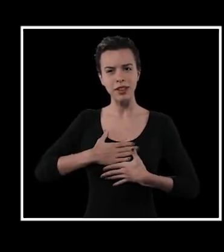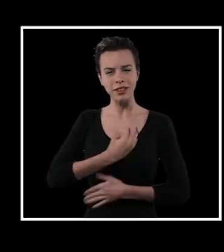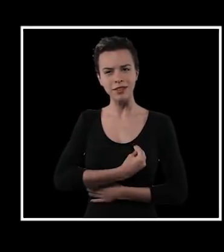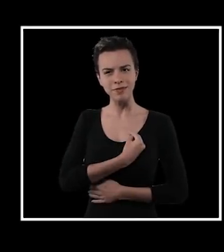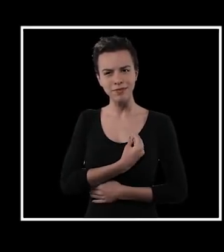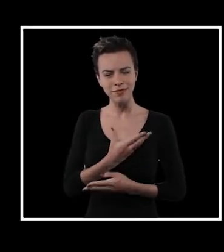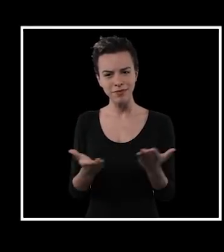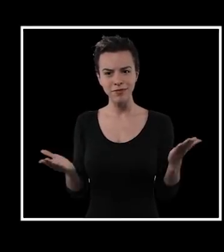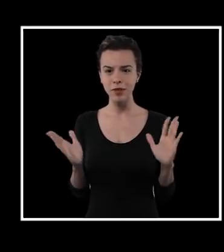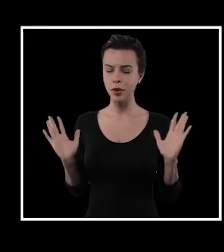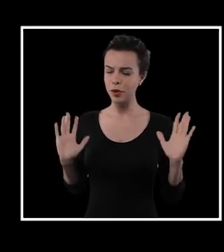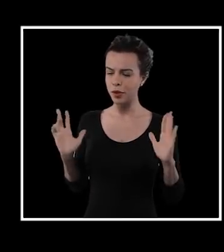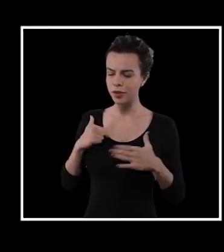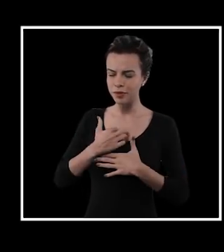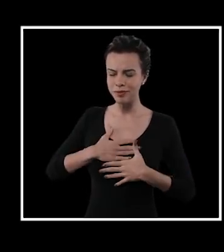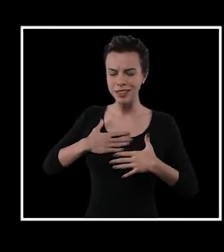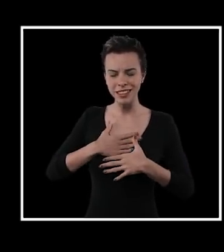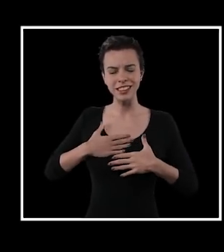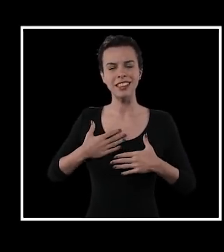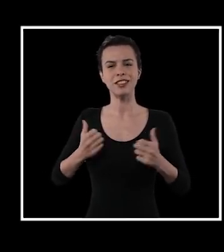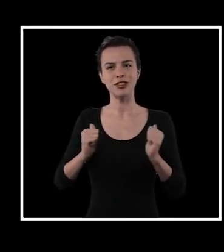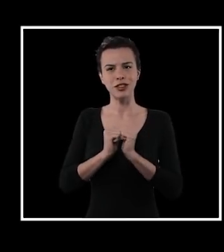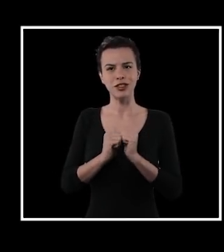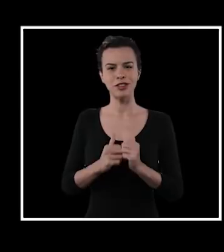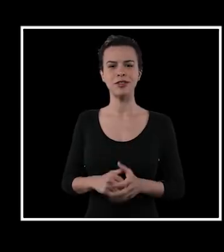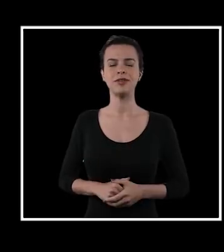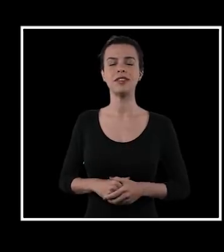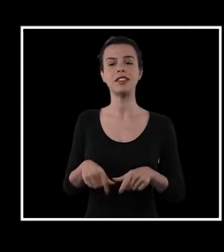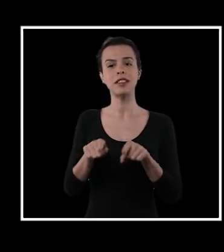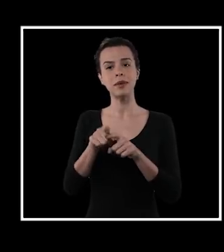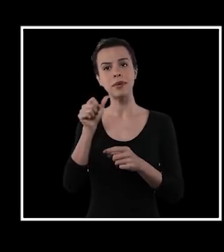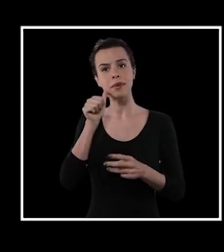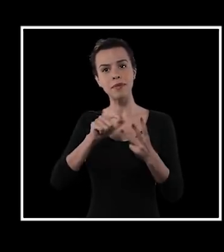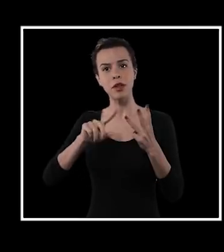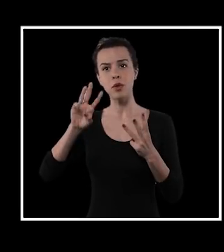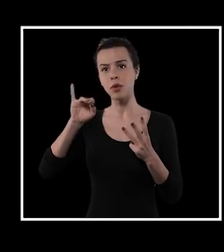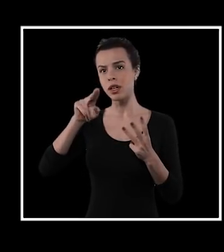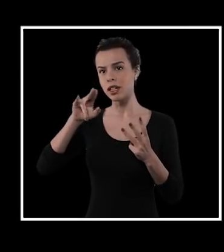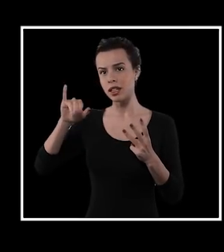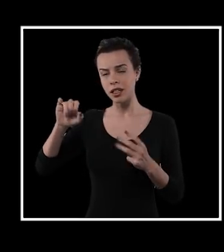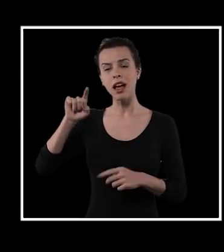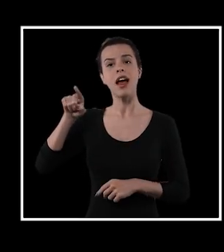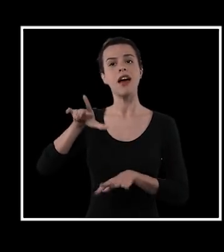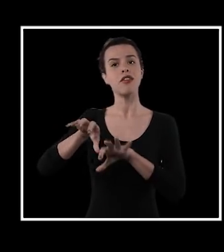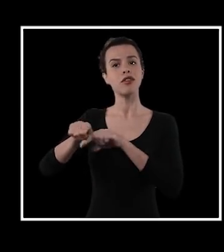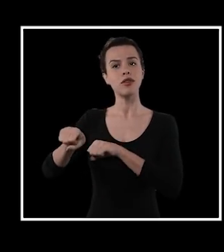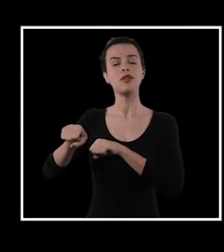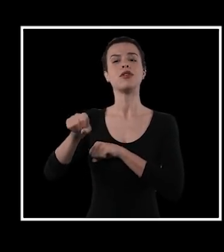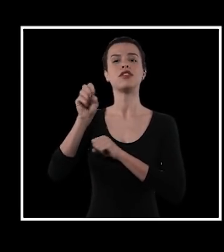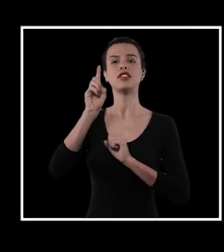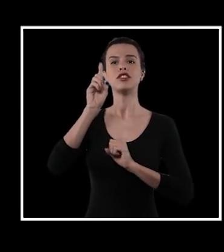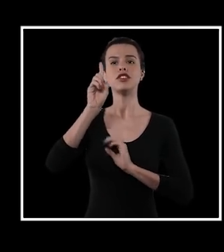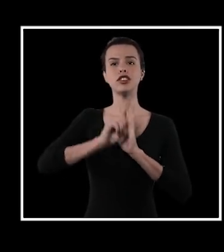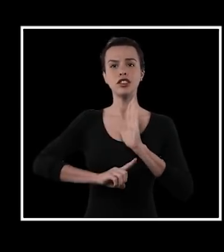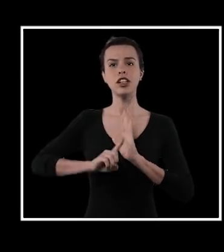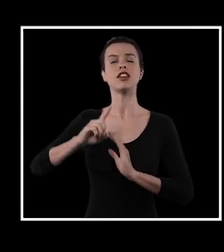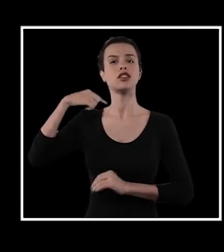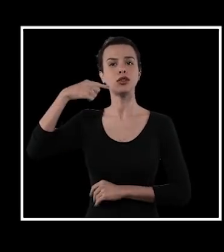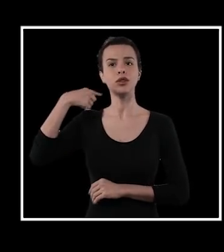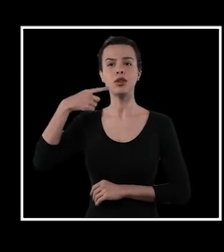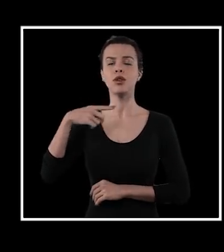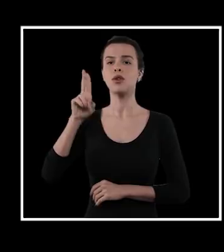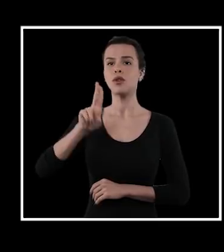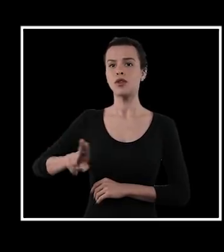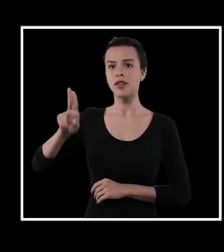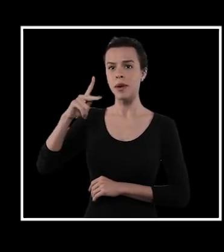gente. Estar aqui com vocês hoje, satisfação muito grande. E a gente também tem a Winnie Bueno, que é bacharela em Direito pela Universidade